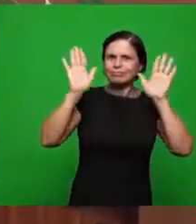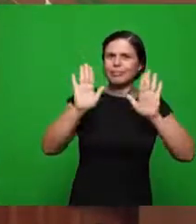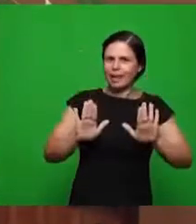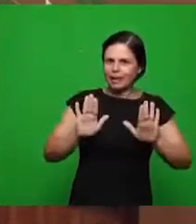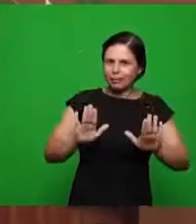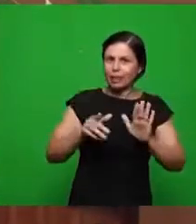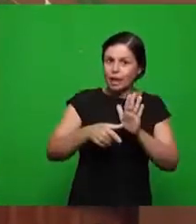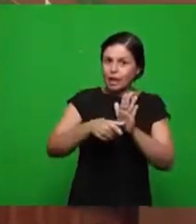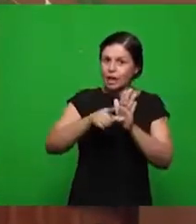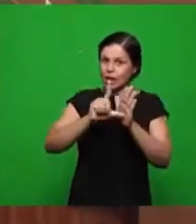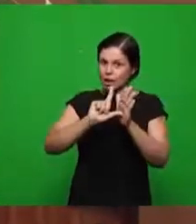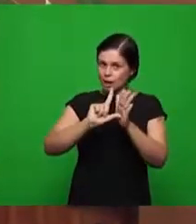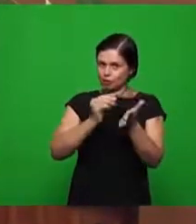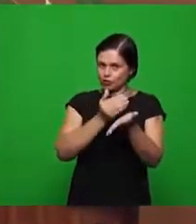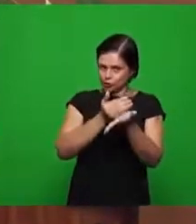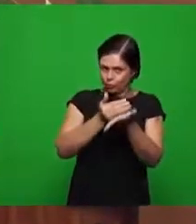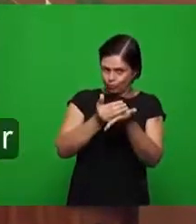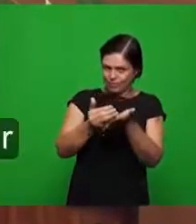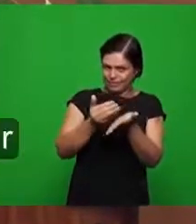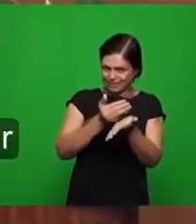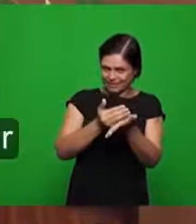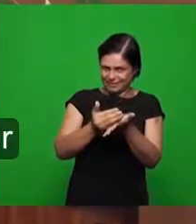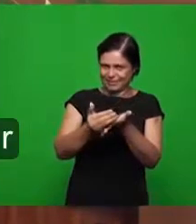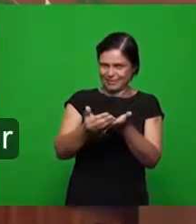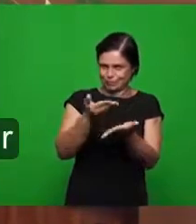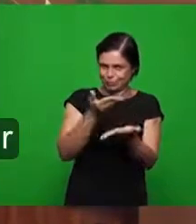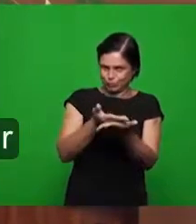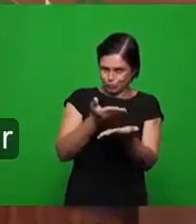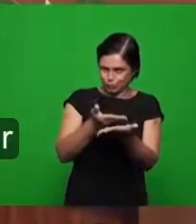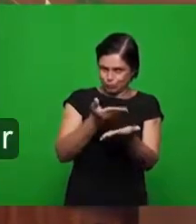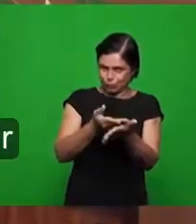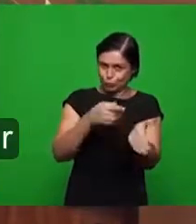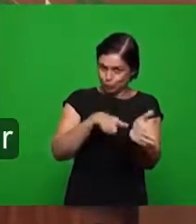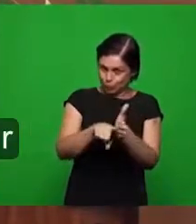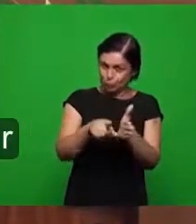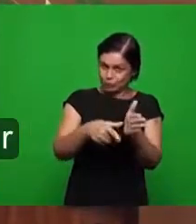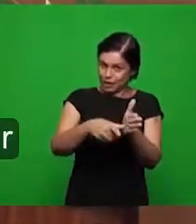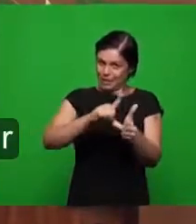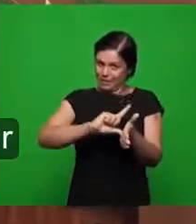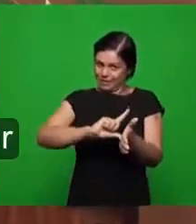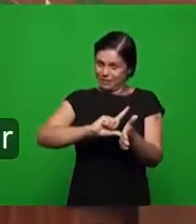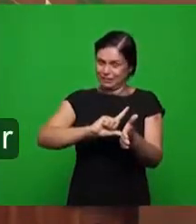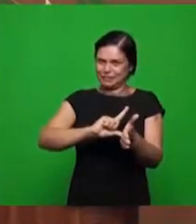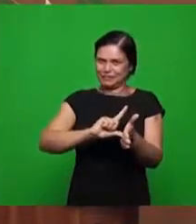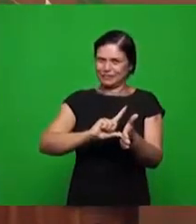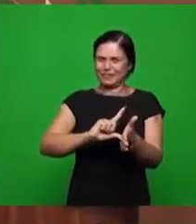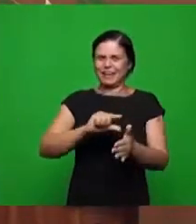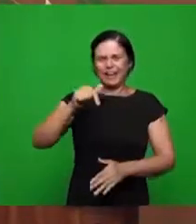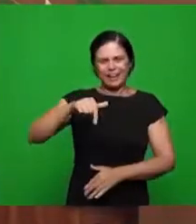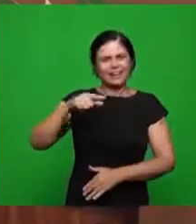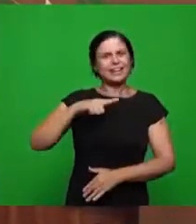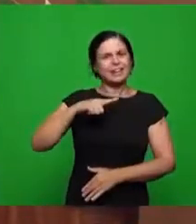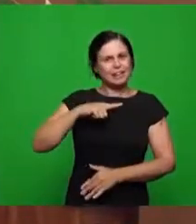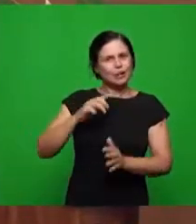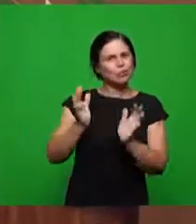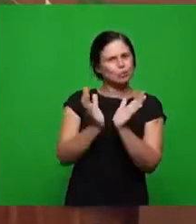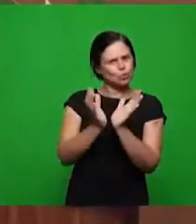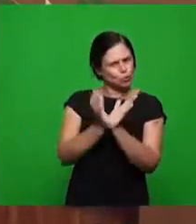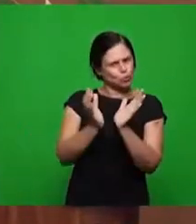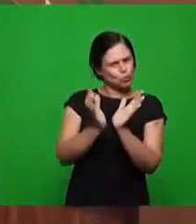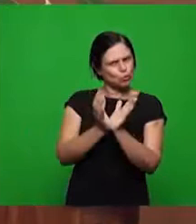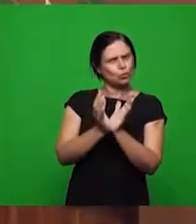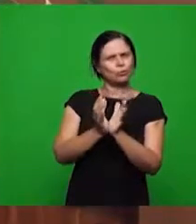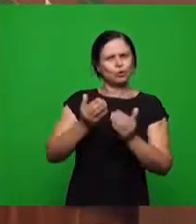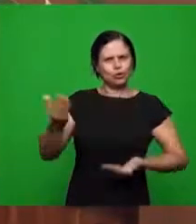iniciarmos especificamente todo o estudo no livro, nós temos aqui dos nossos irmãos da Coreia do Pastor